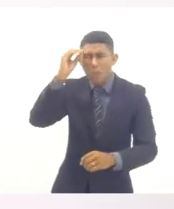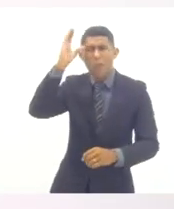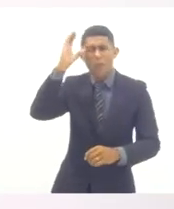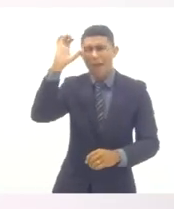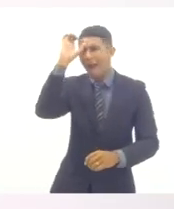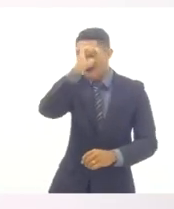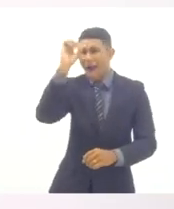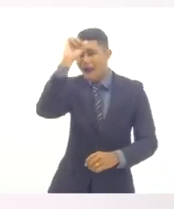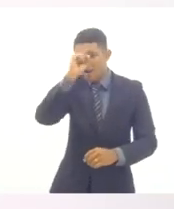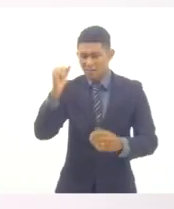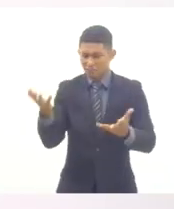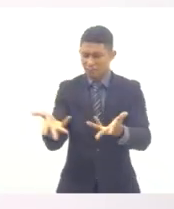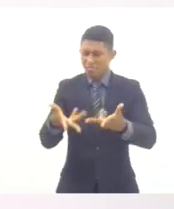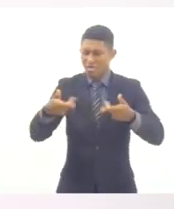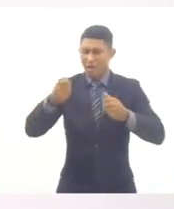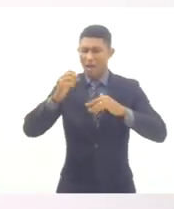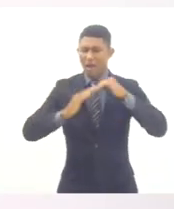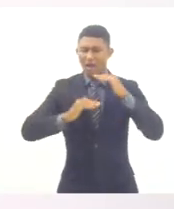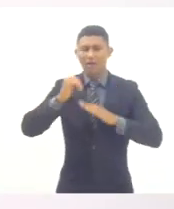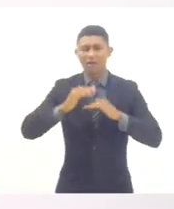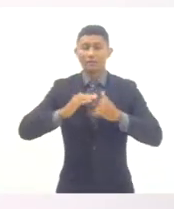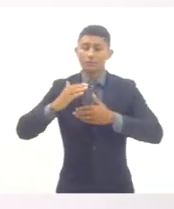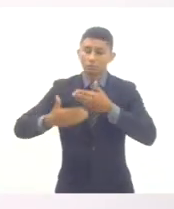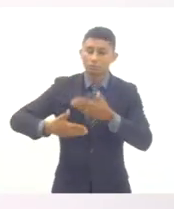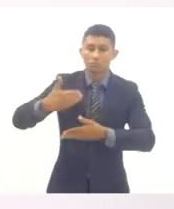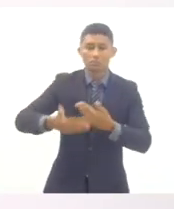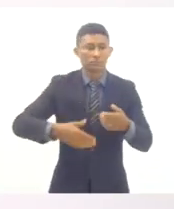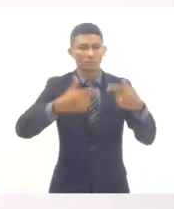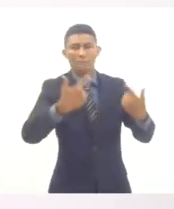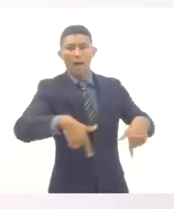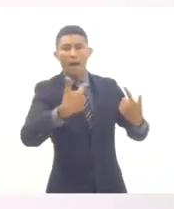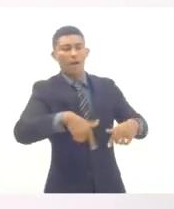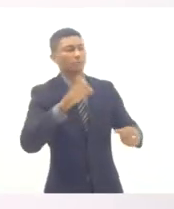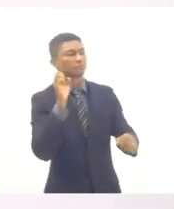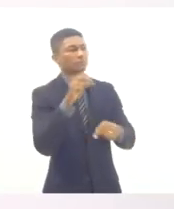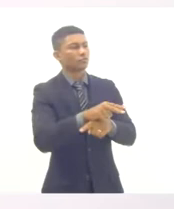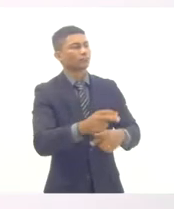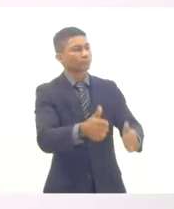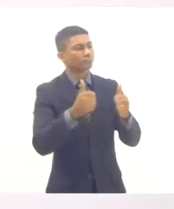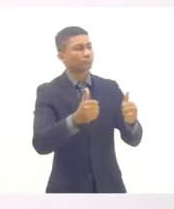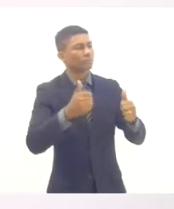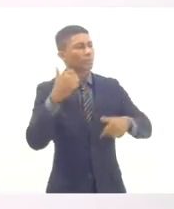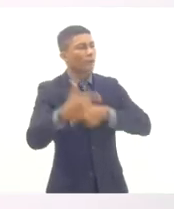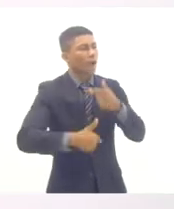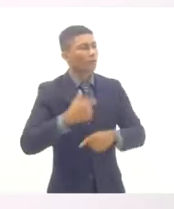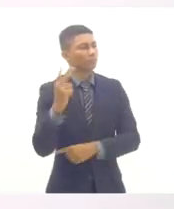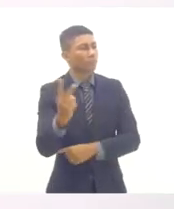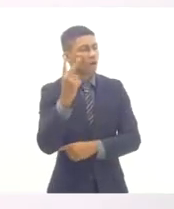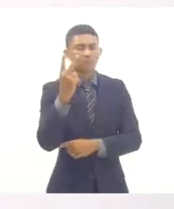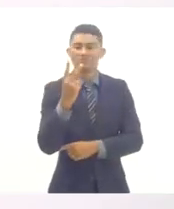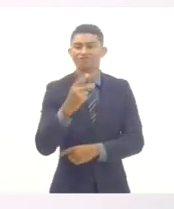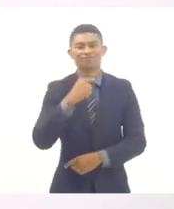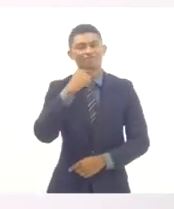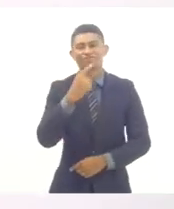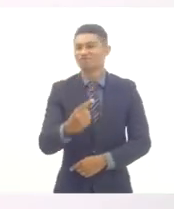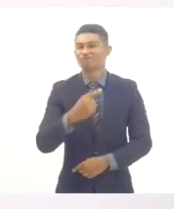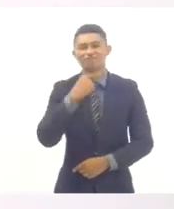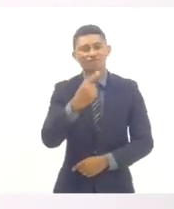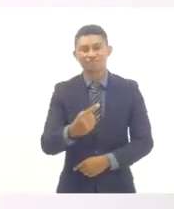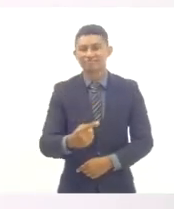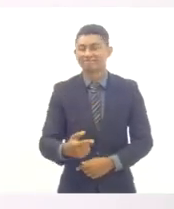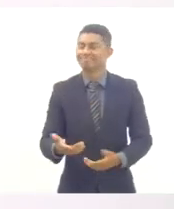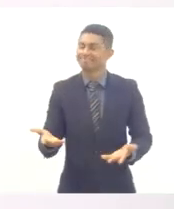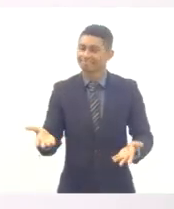uma inserção no mundo do trabalho de forma digna, com trabalho valorizado, com trabalho respeitado. A gente ainda